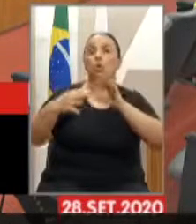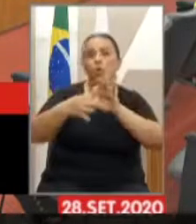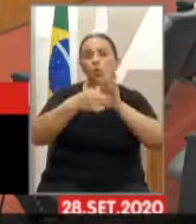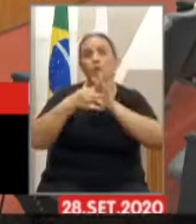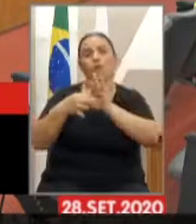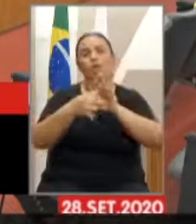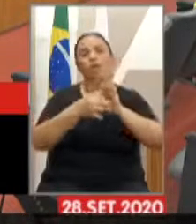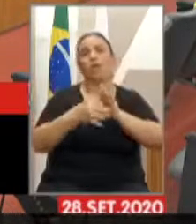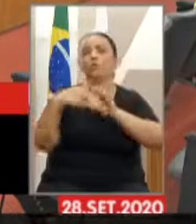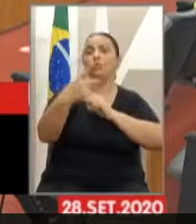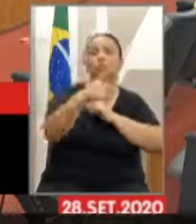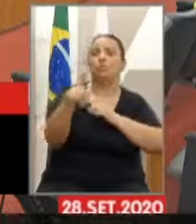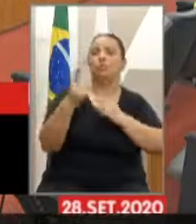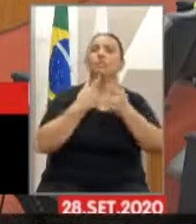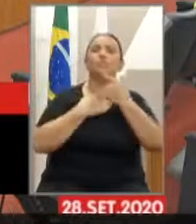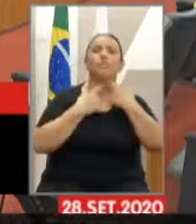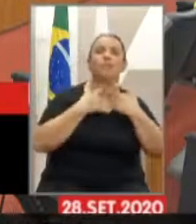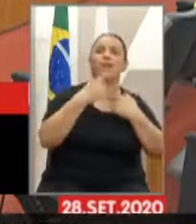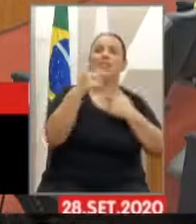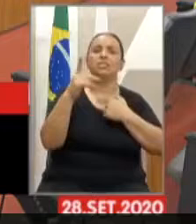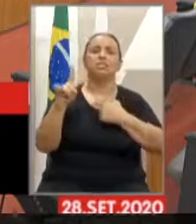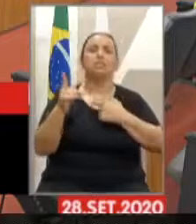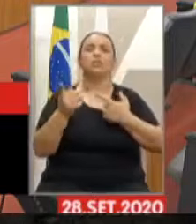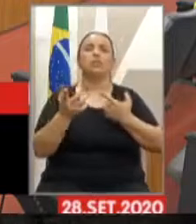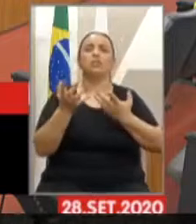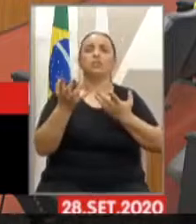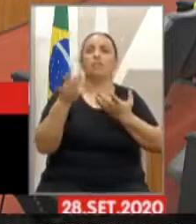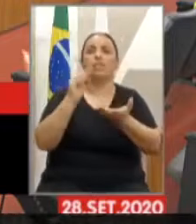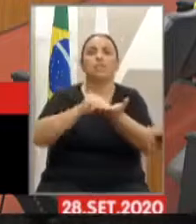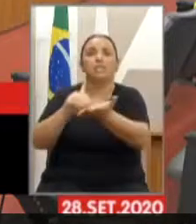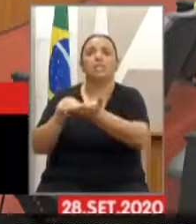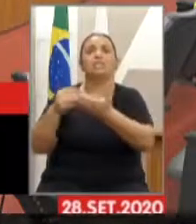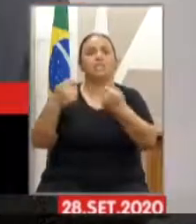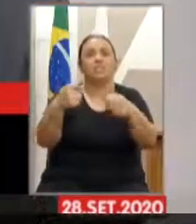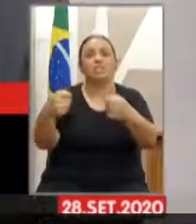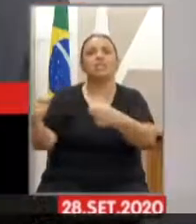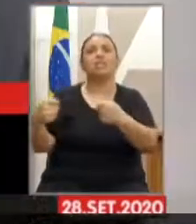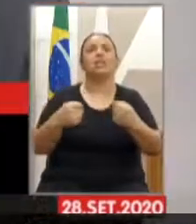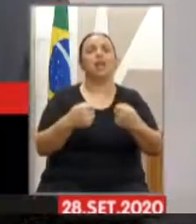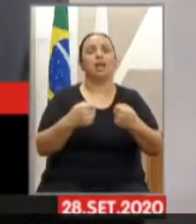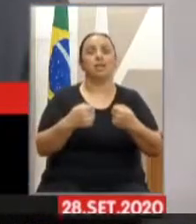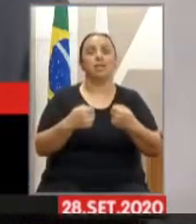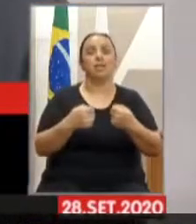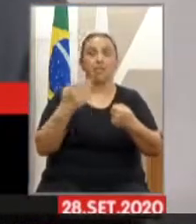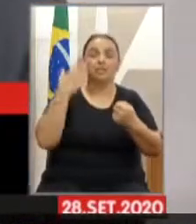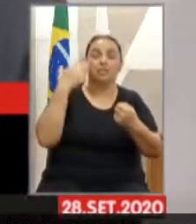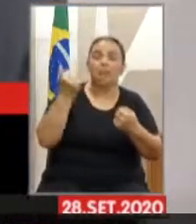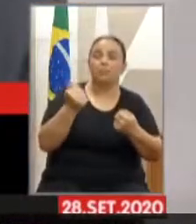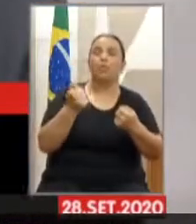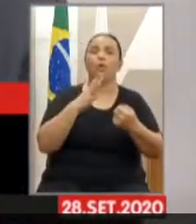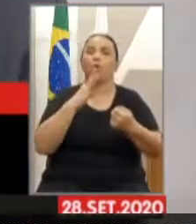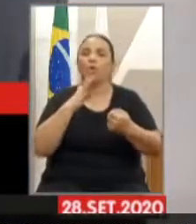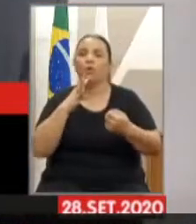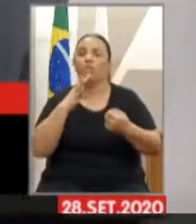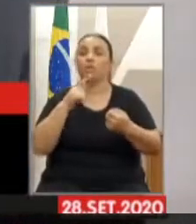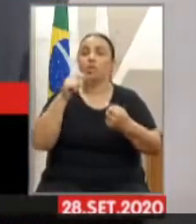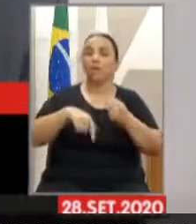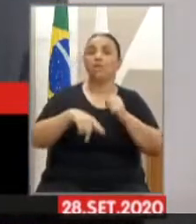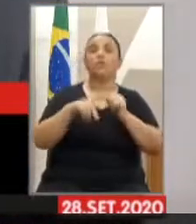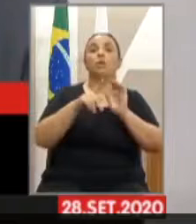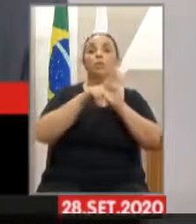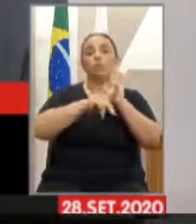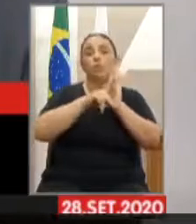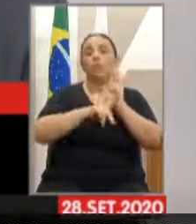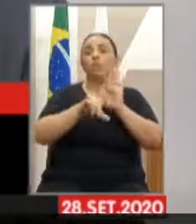o que eles esperam, o que eles precisam, eu acho que esse projeto de lei que tramita aqui da escola